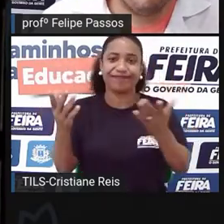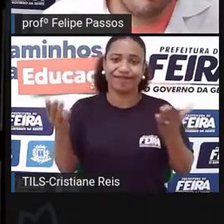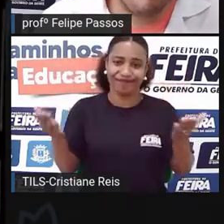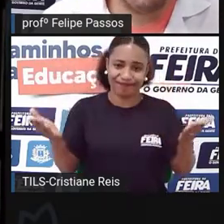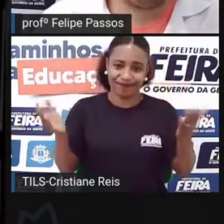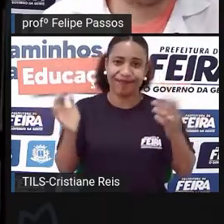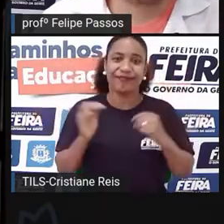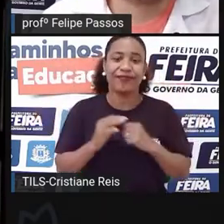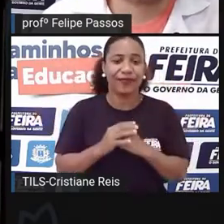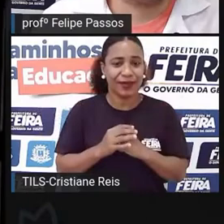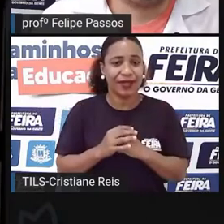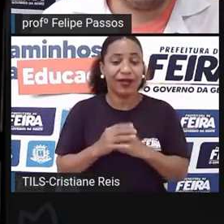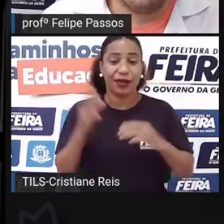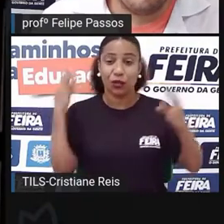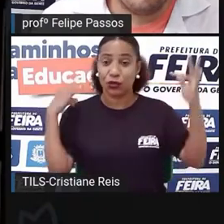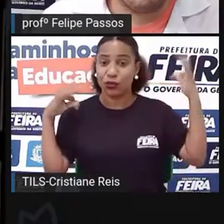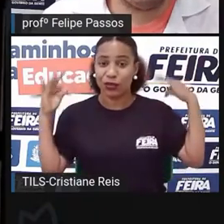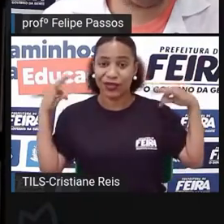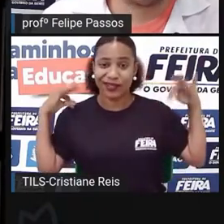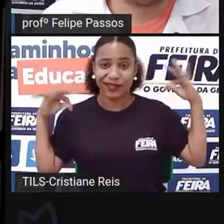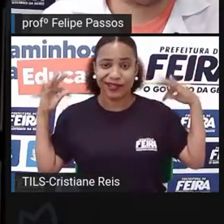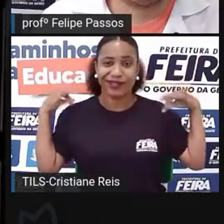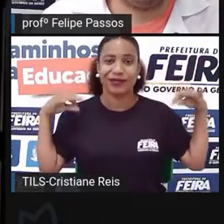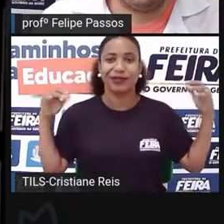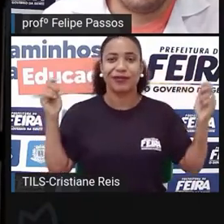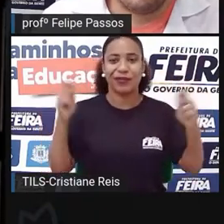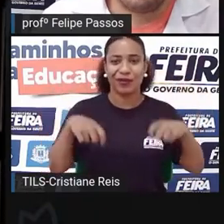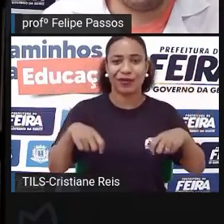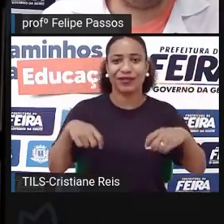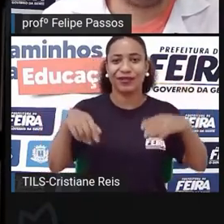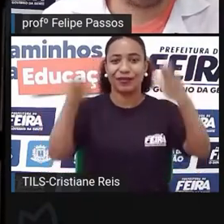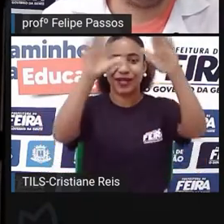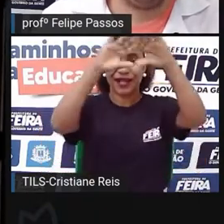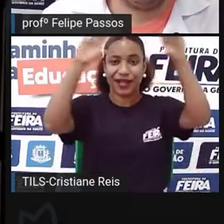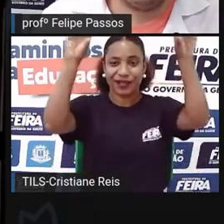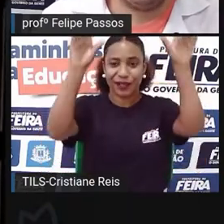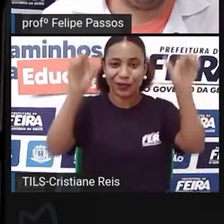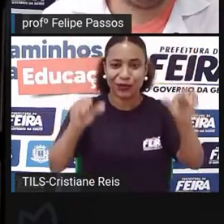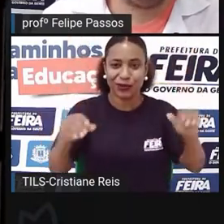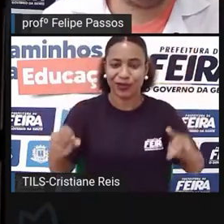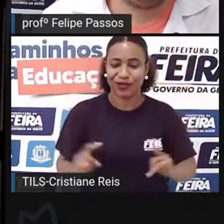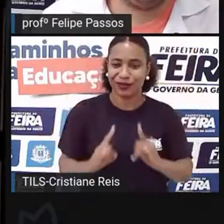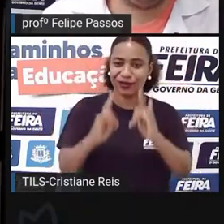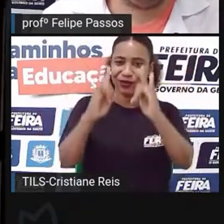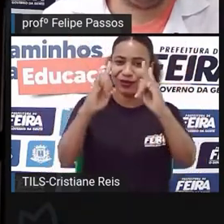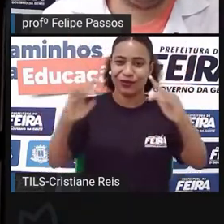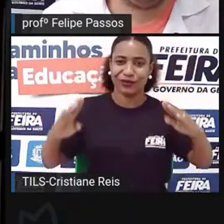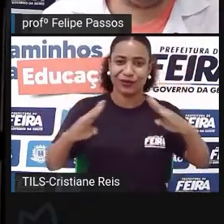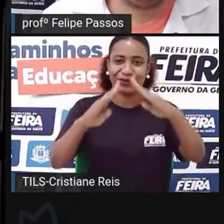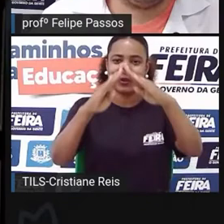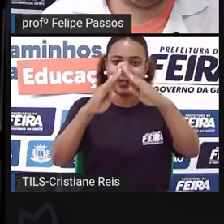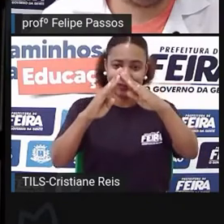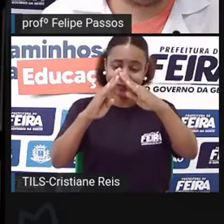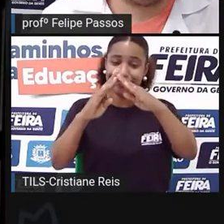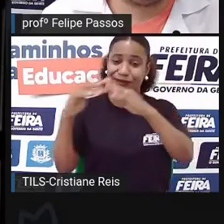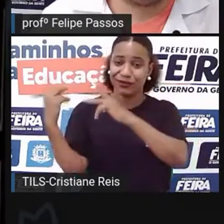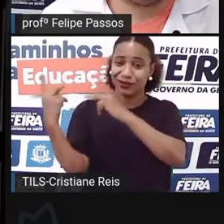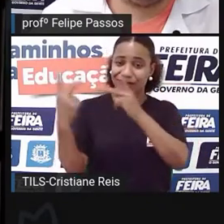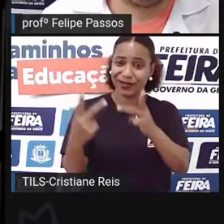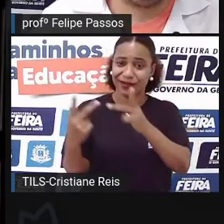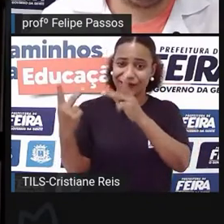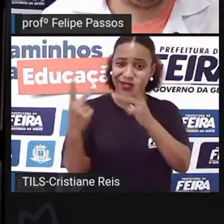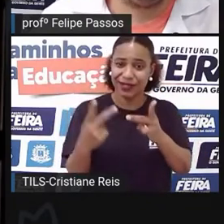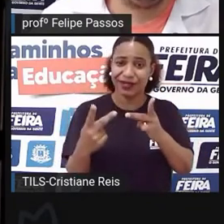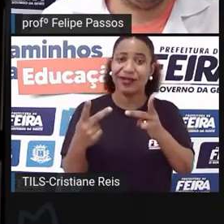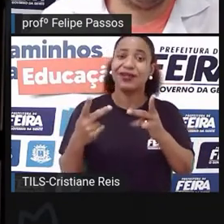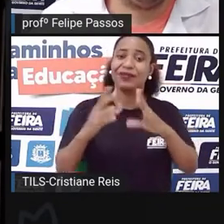porque a arquitetura da cidade poderia trazer pessoas para cá. E a gente, infelizmente, deixou tudo isso morrer e está